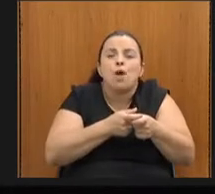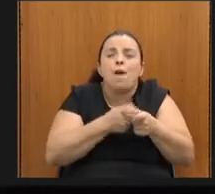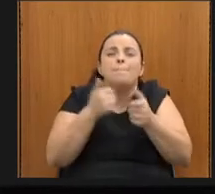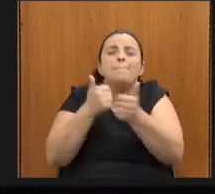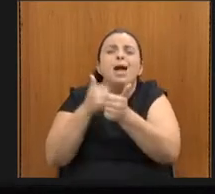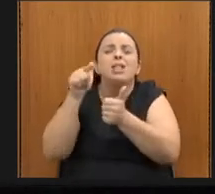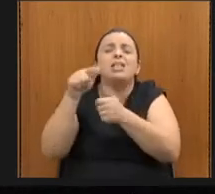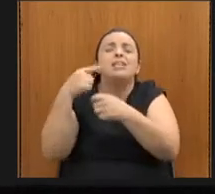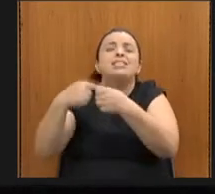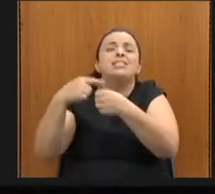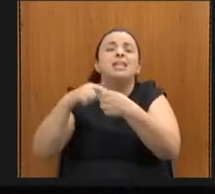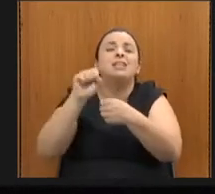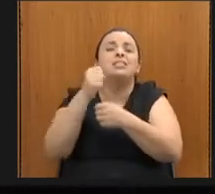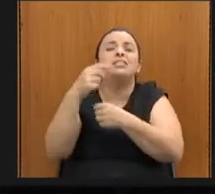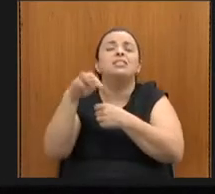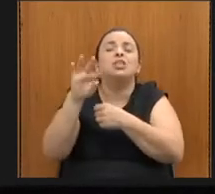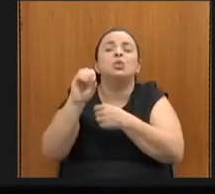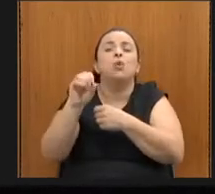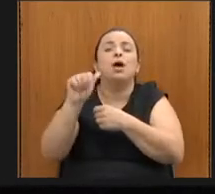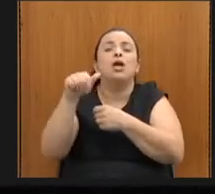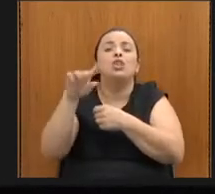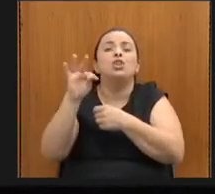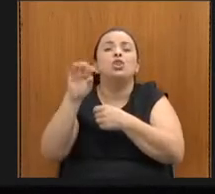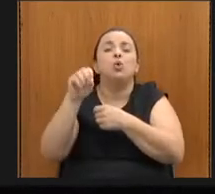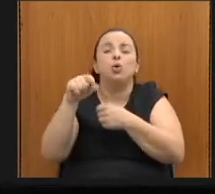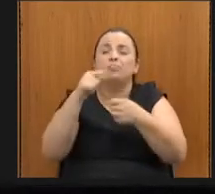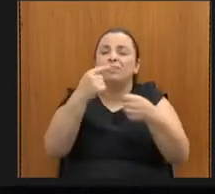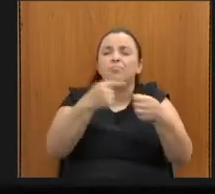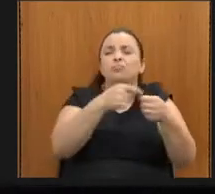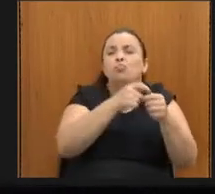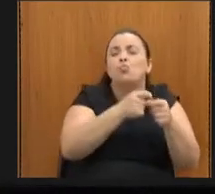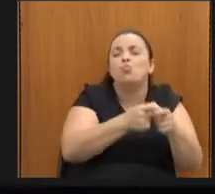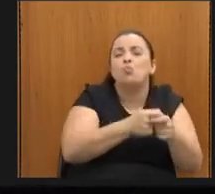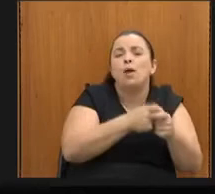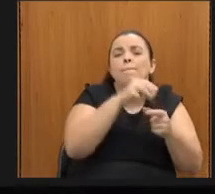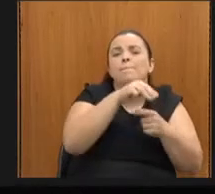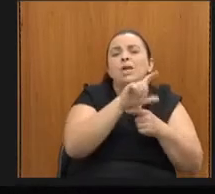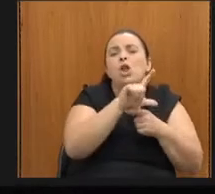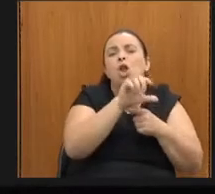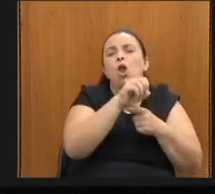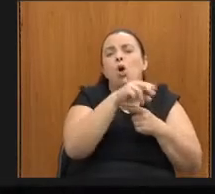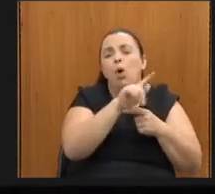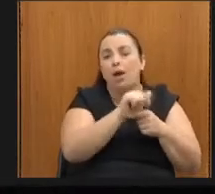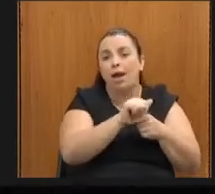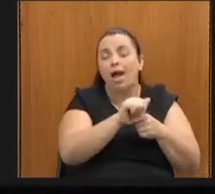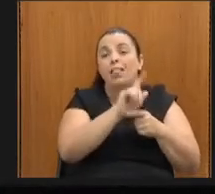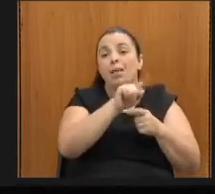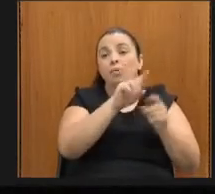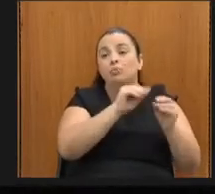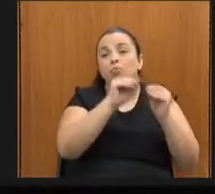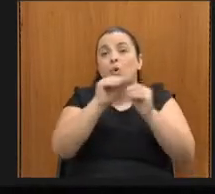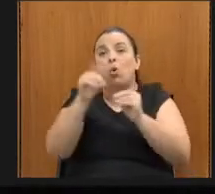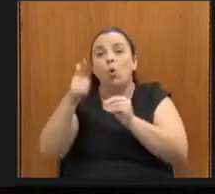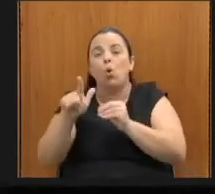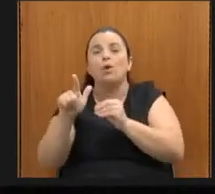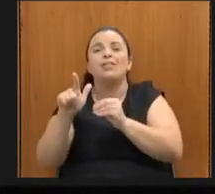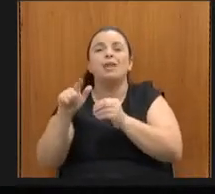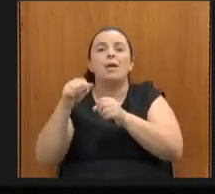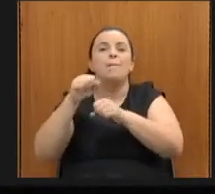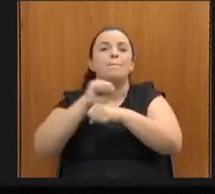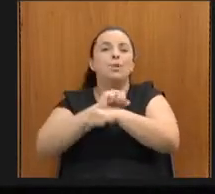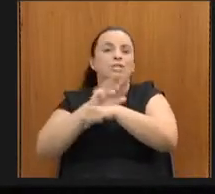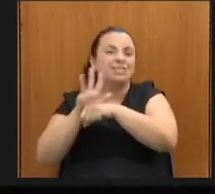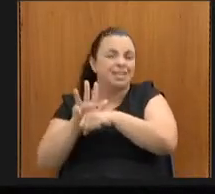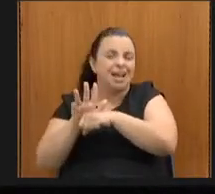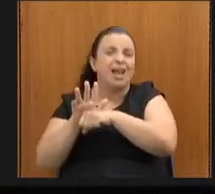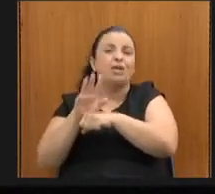município de Lontra, depois eu fui para Ubaí, Montes Claros e hoje à tarde às